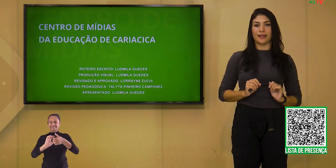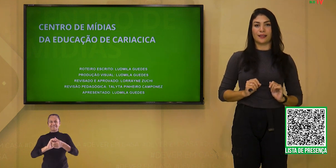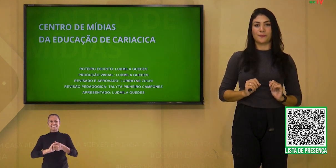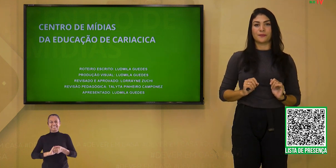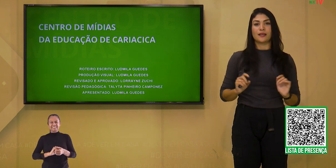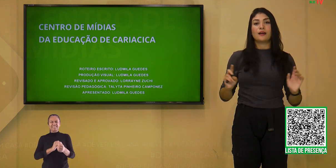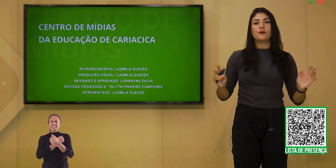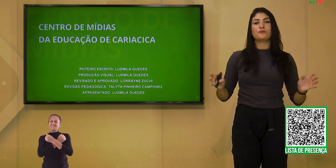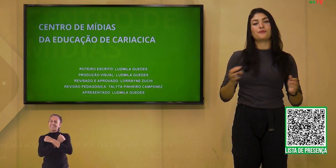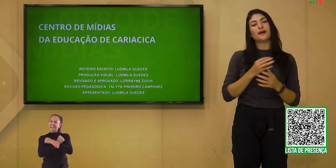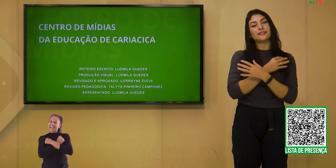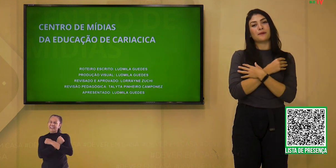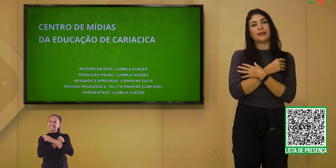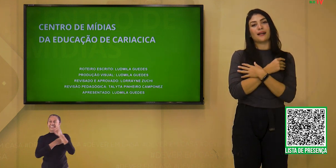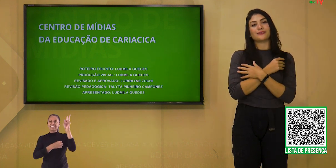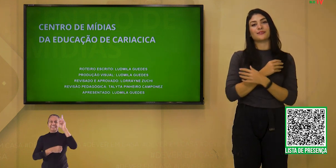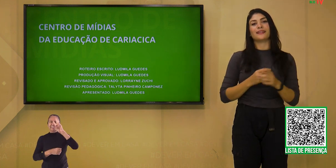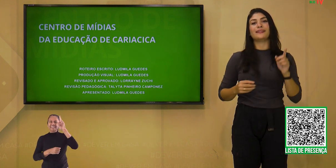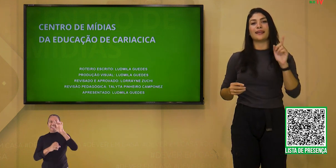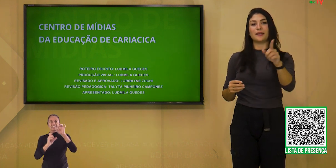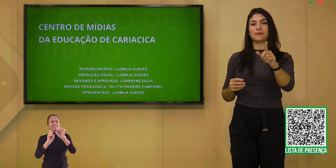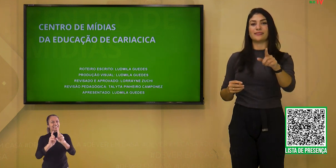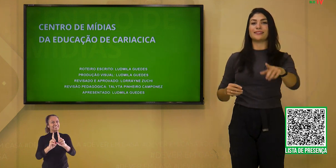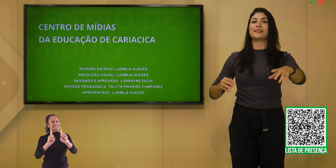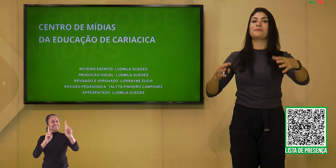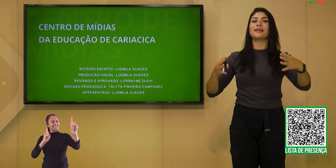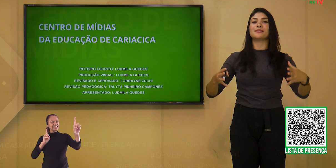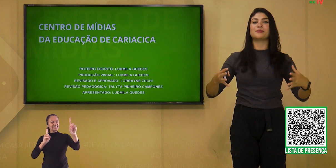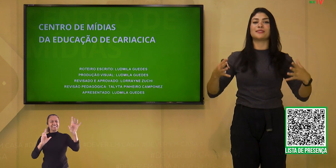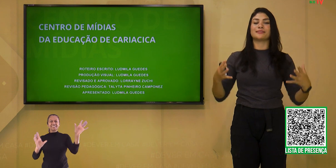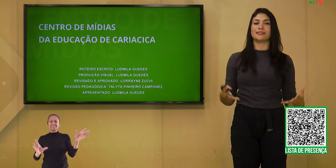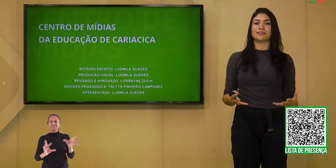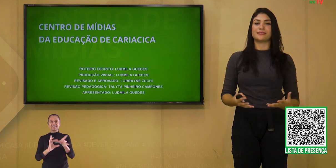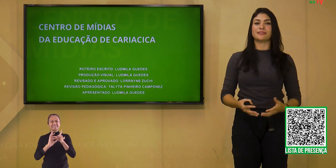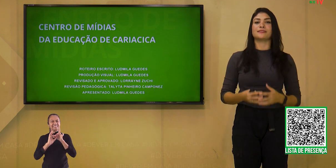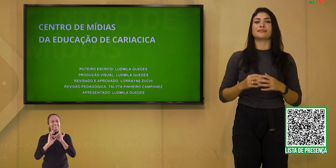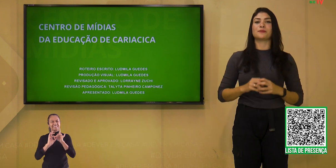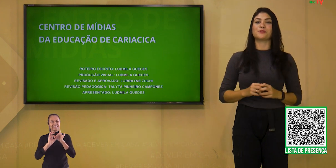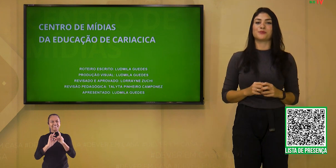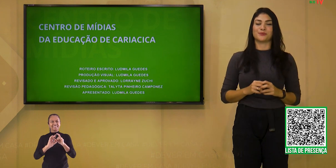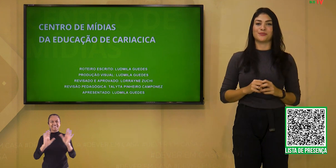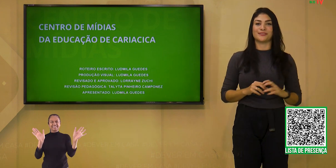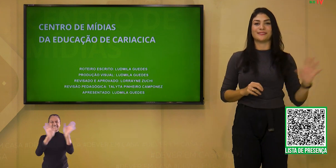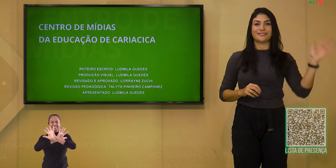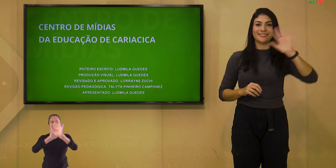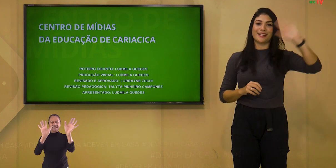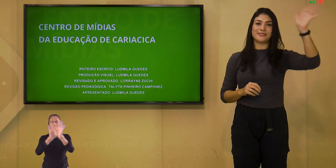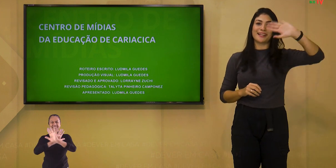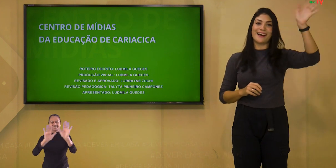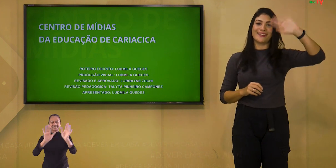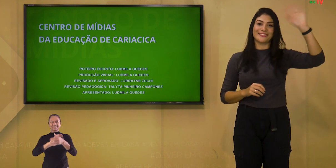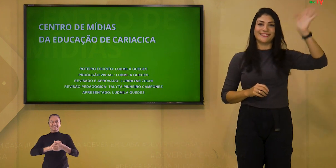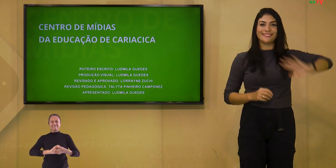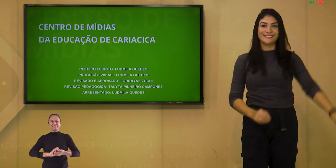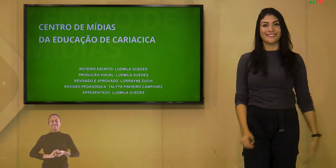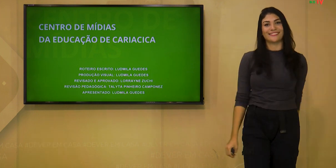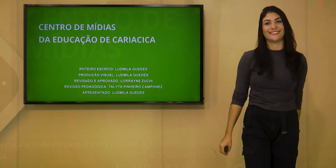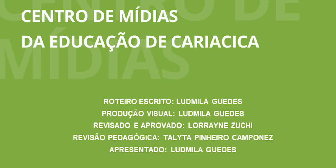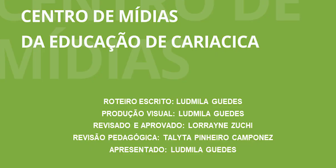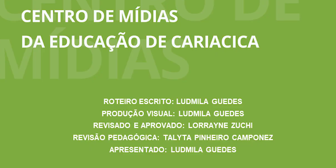na sua tela. Um forte abraço e lembre-se que mesmo distantes, estamos juntos. Tchau, tchau!